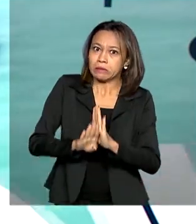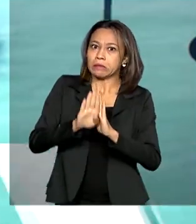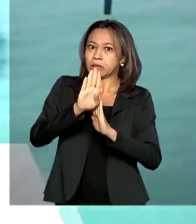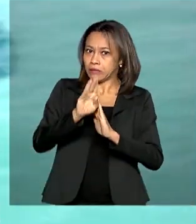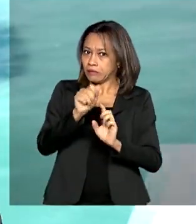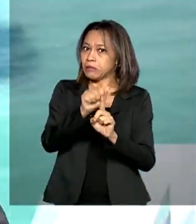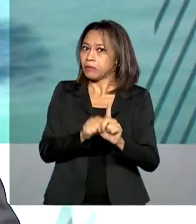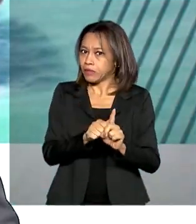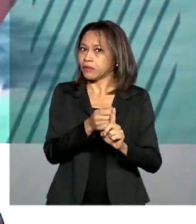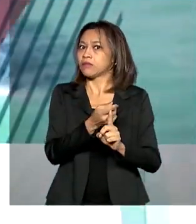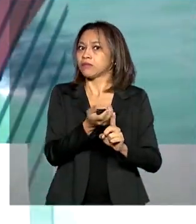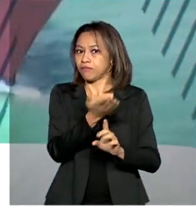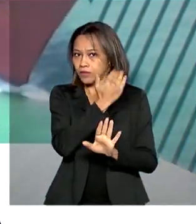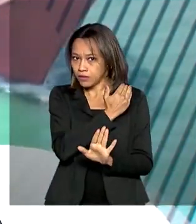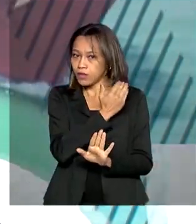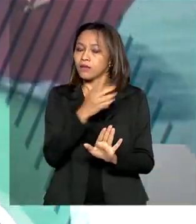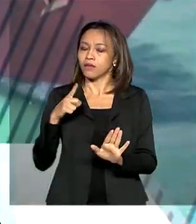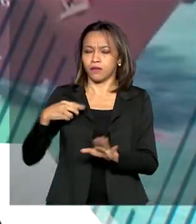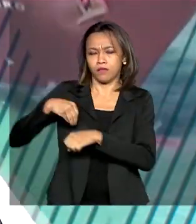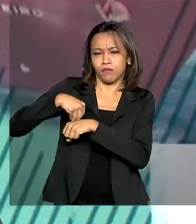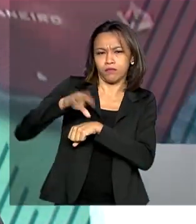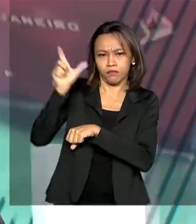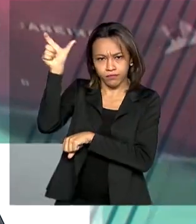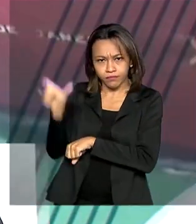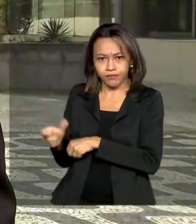passado. Maurício de Almeida tem as informações.